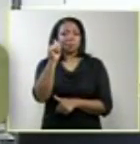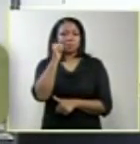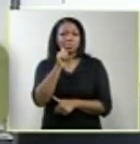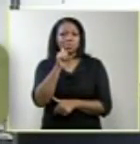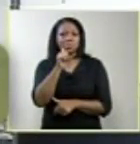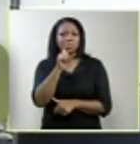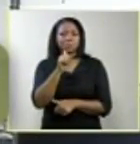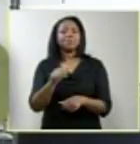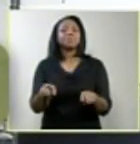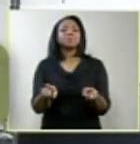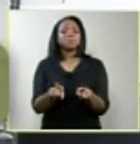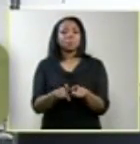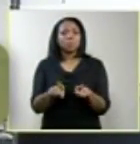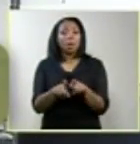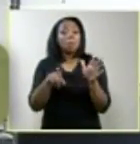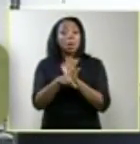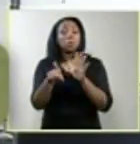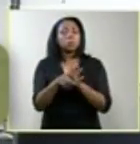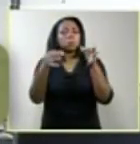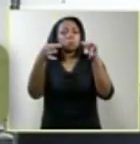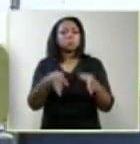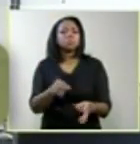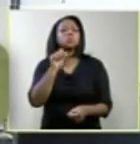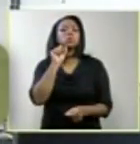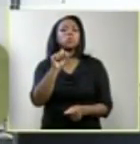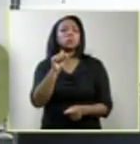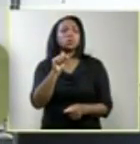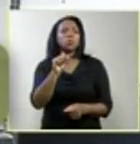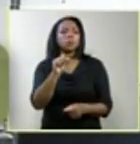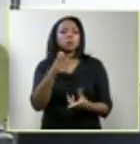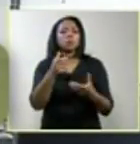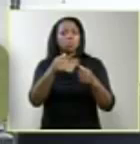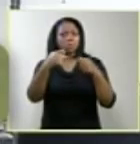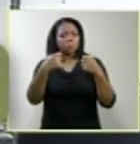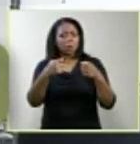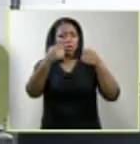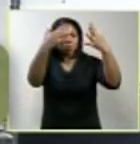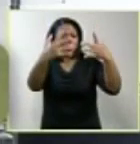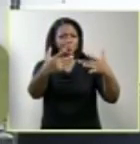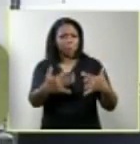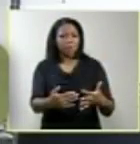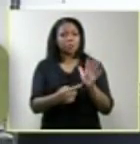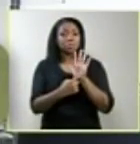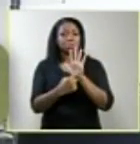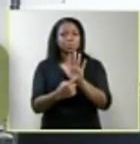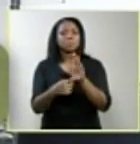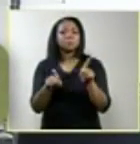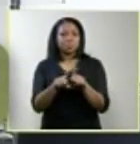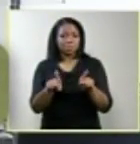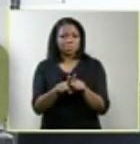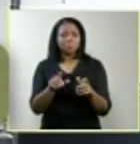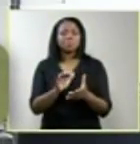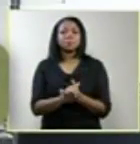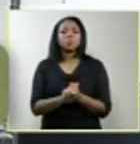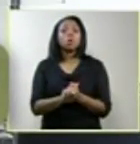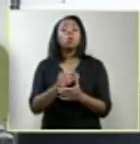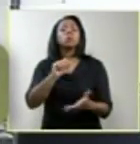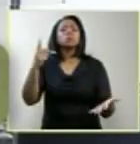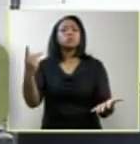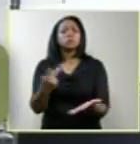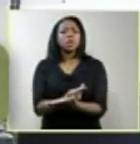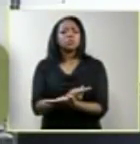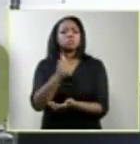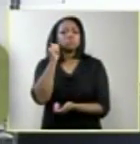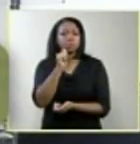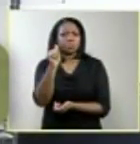perguntou exatamente sobre o polidrâmio, e eu pretendo esclarecer agora nessa apresentação, o que acontece com a